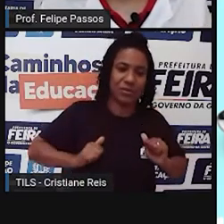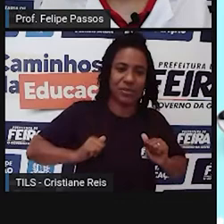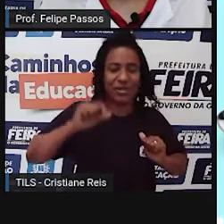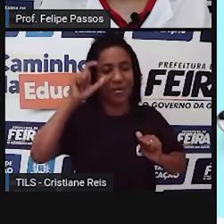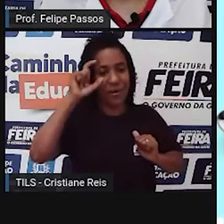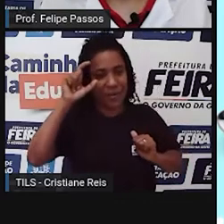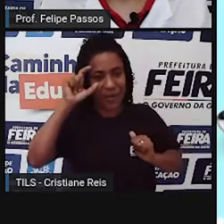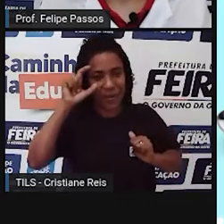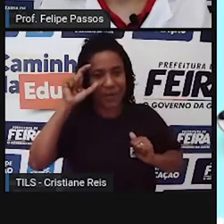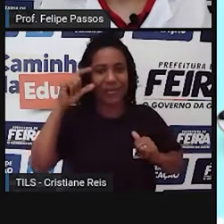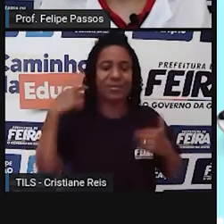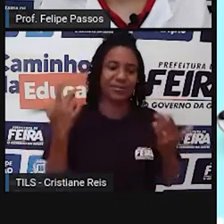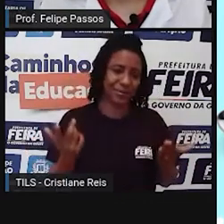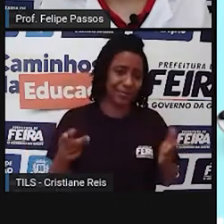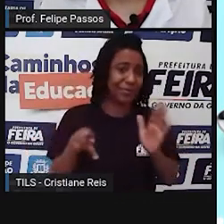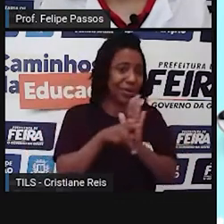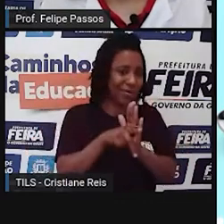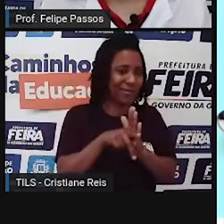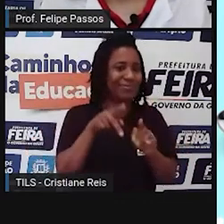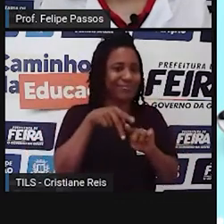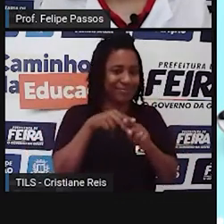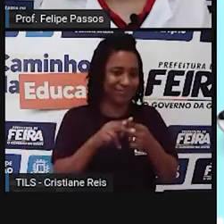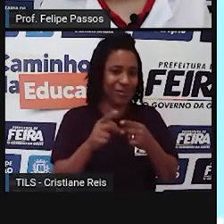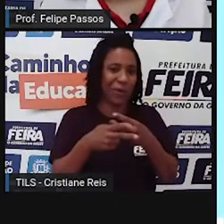óculos, né? São ferramentas também.